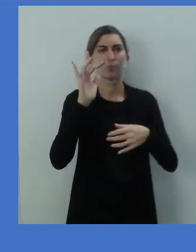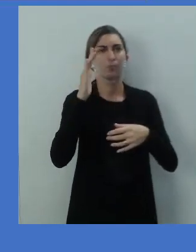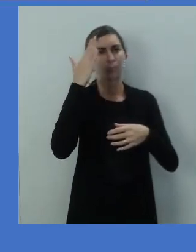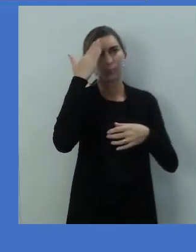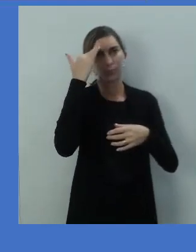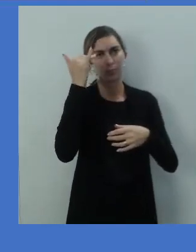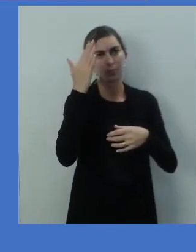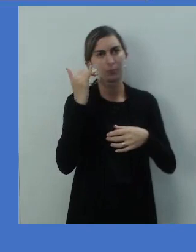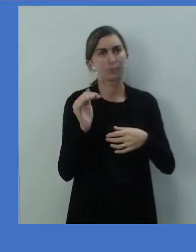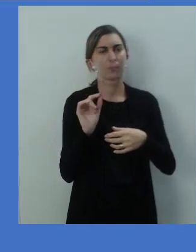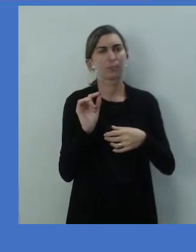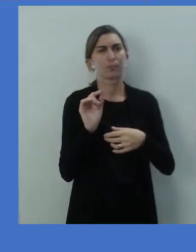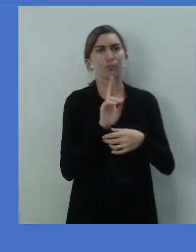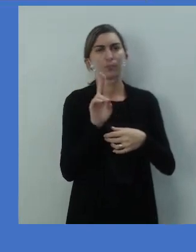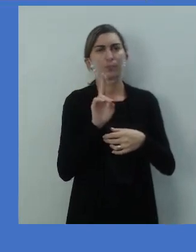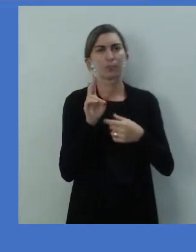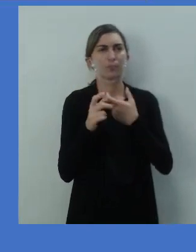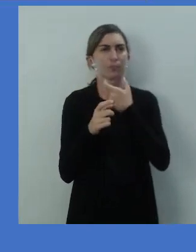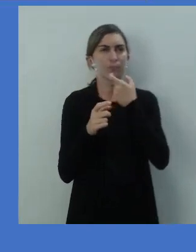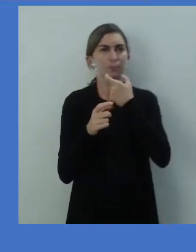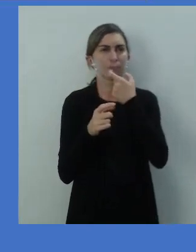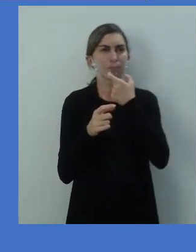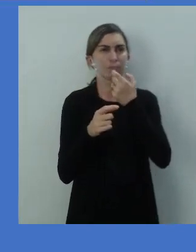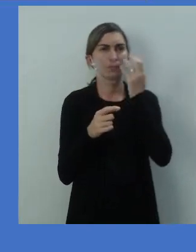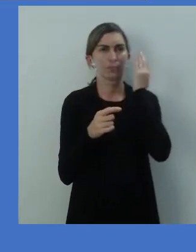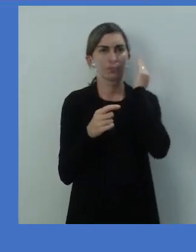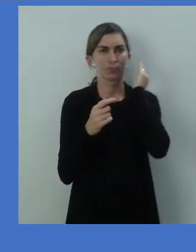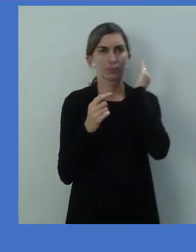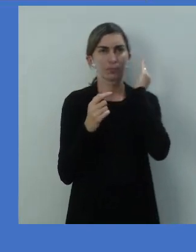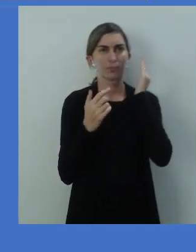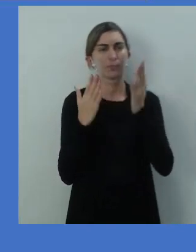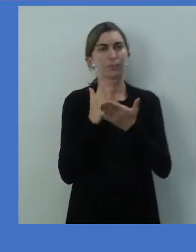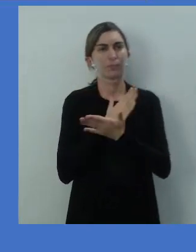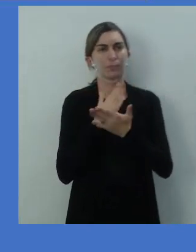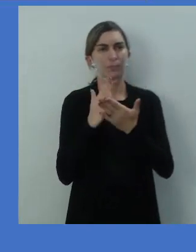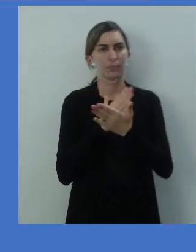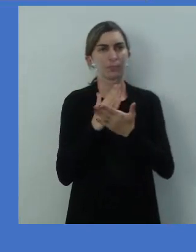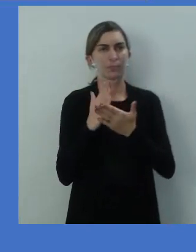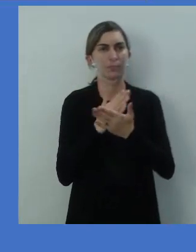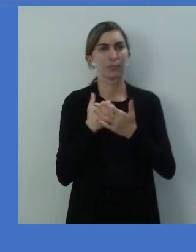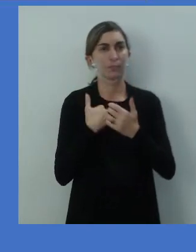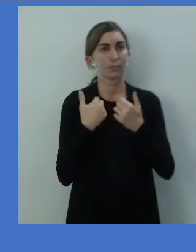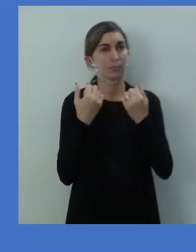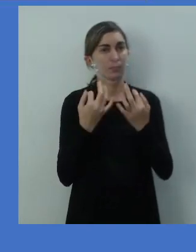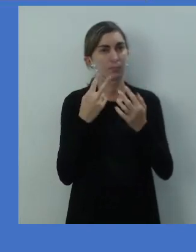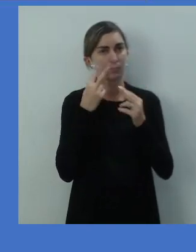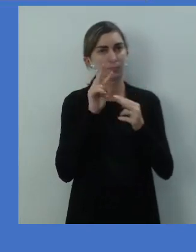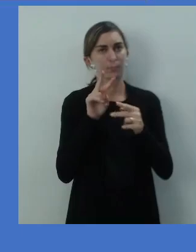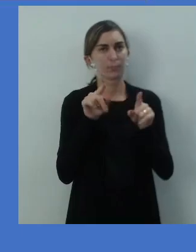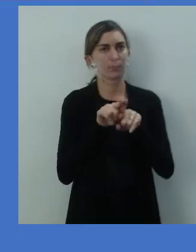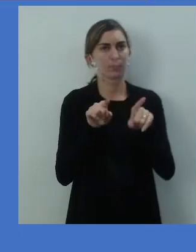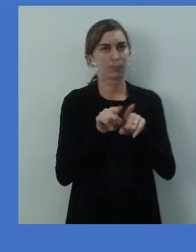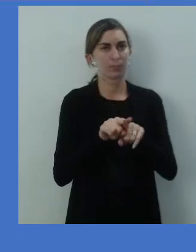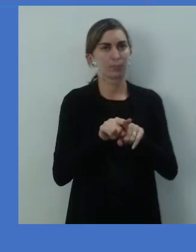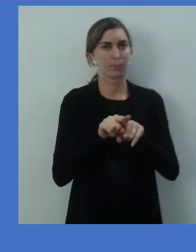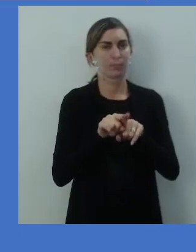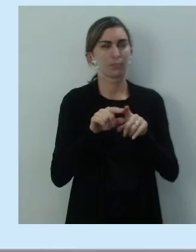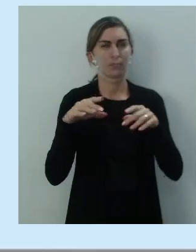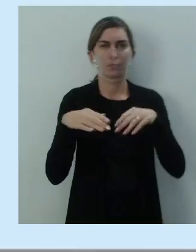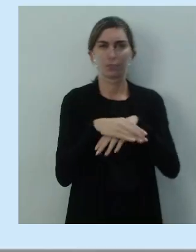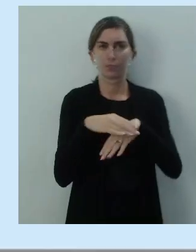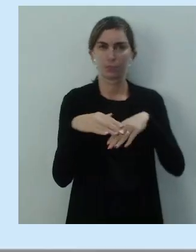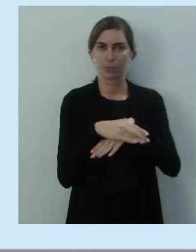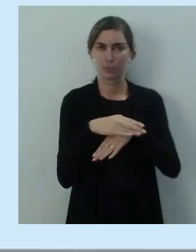Leprechaun, como dizem em algumas pronúncias. Ele é visto também como o sapateiro.